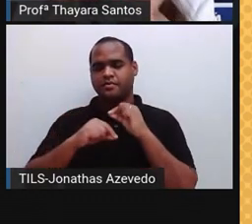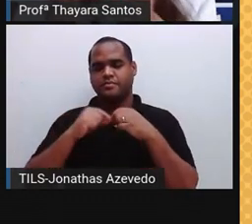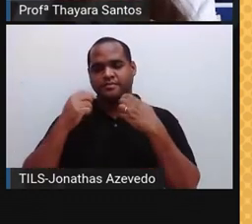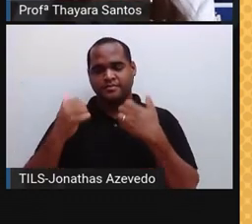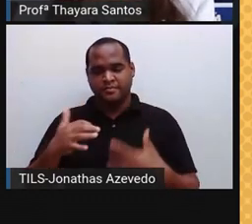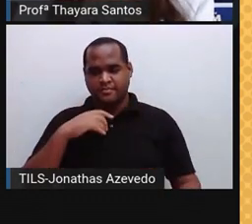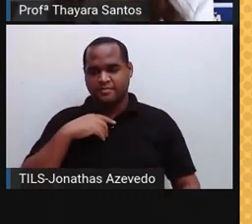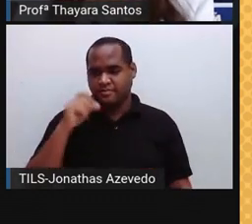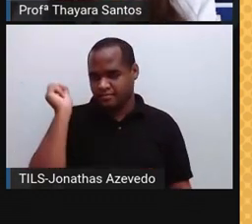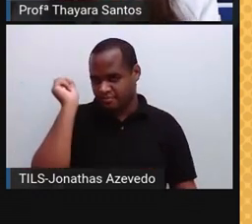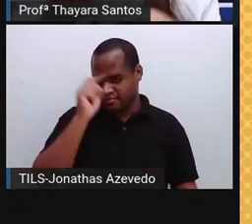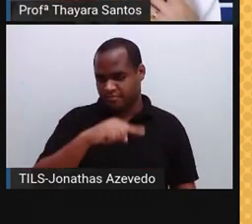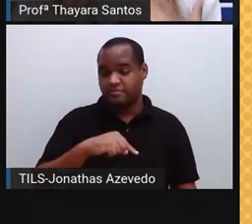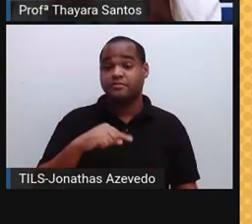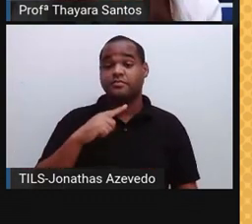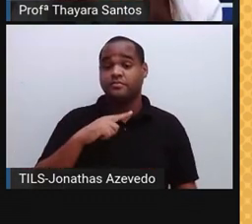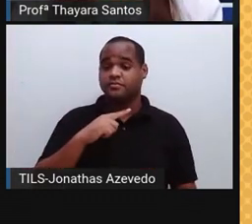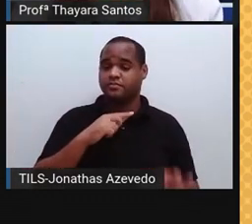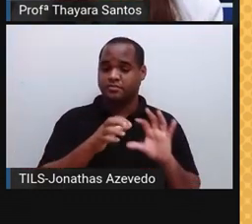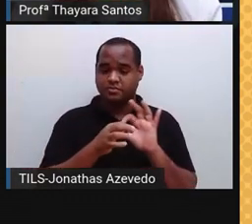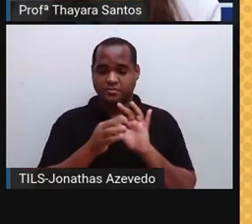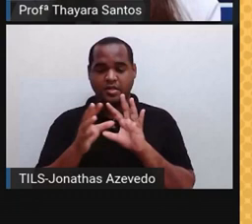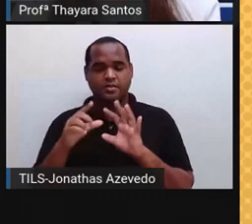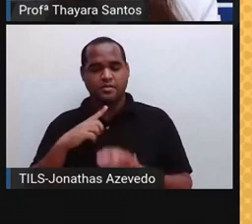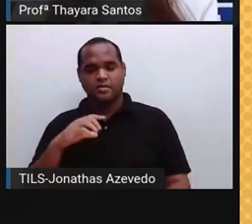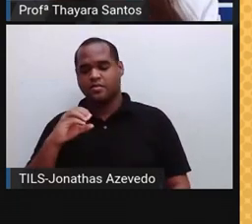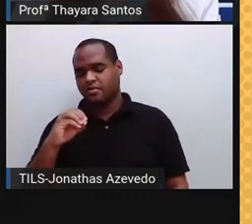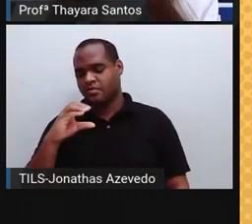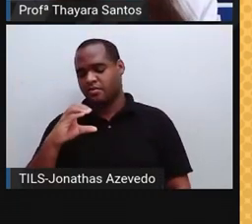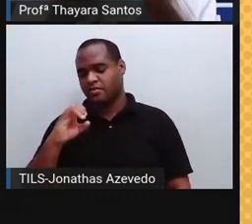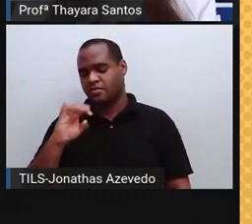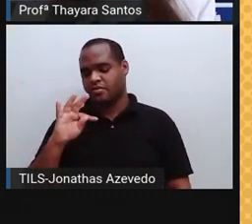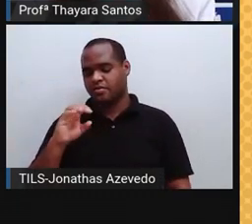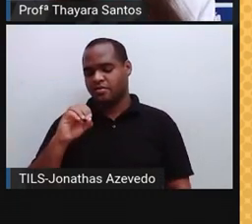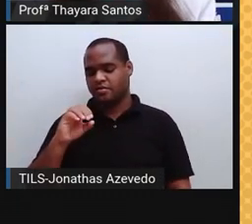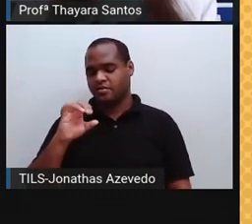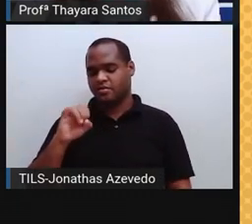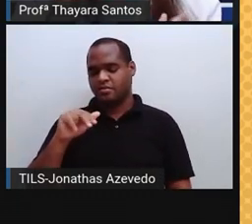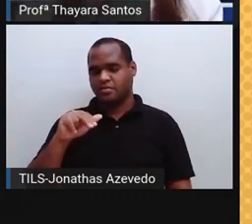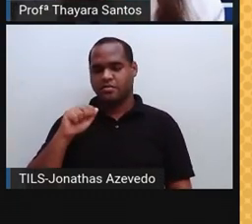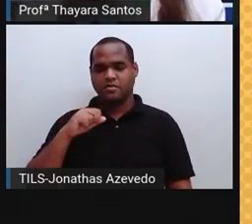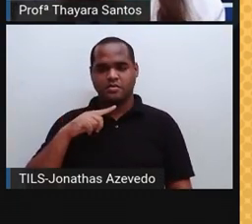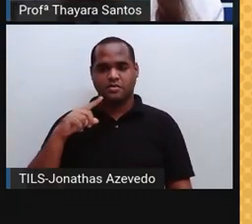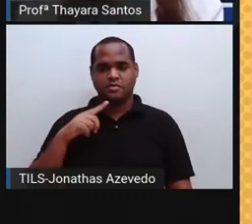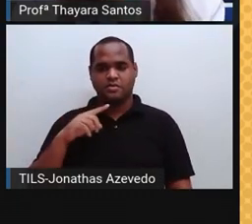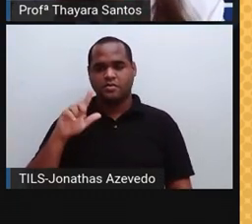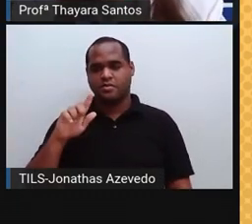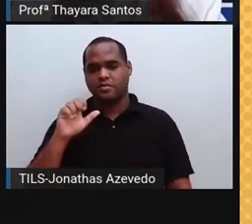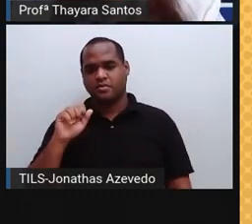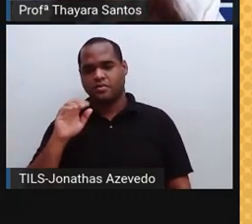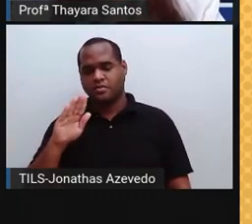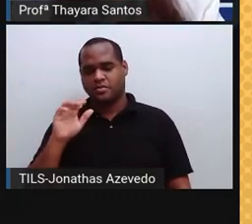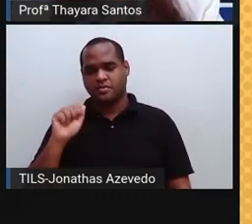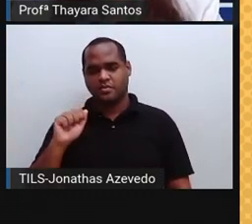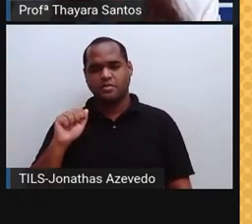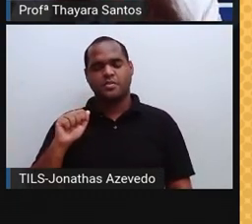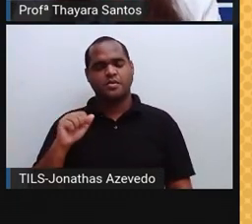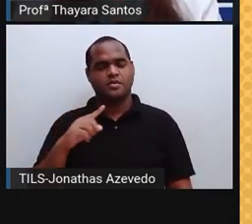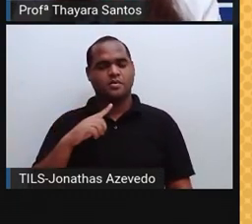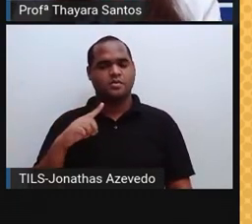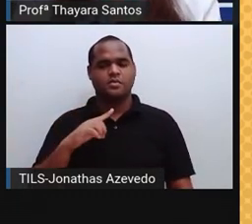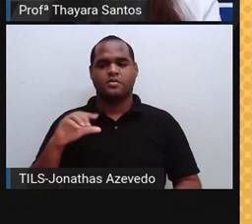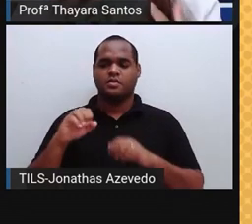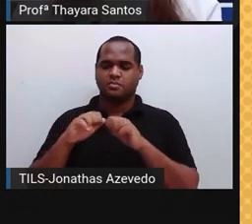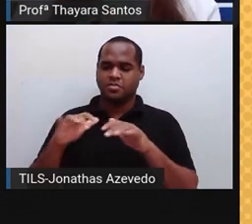liberar essa ocitocina. O neurotransmissor que a gente chama de GABA é o neurotransmissor responsável pela